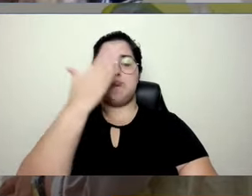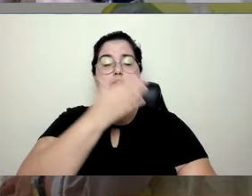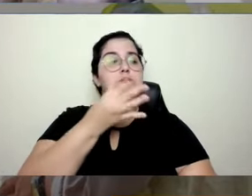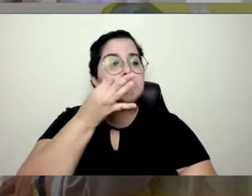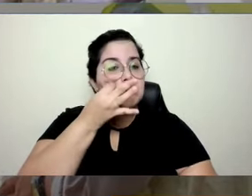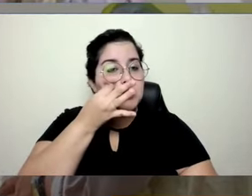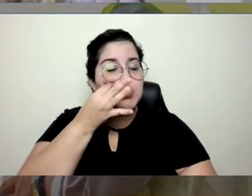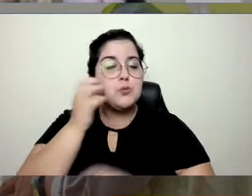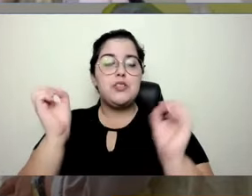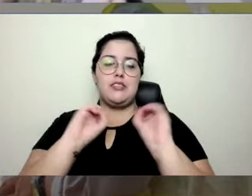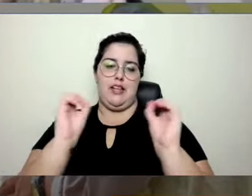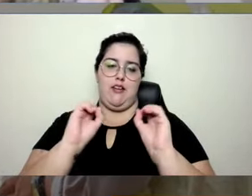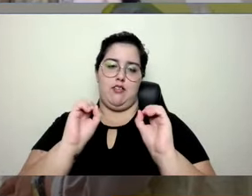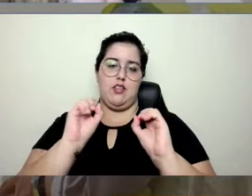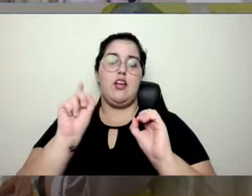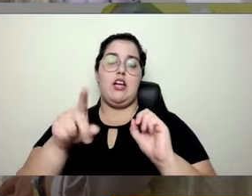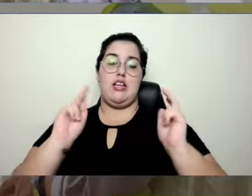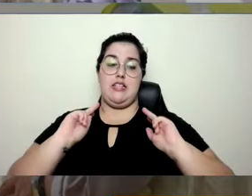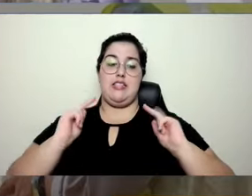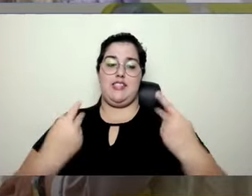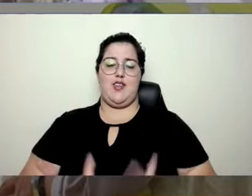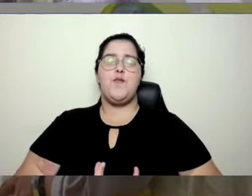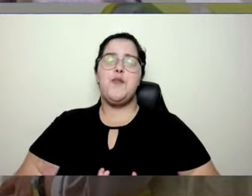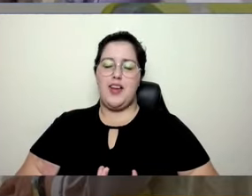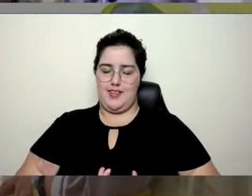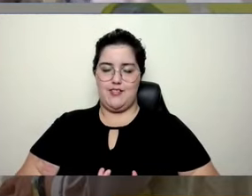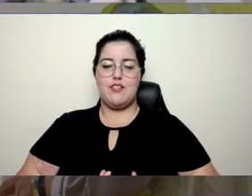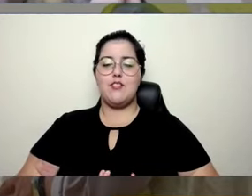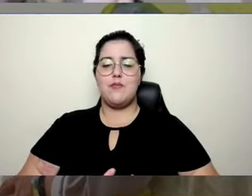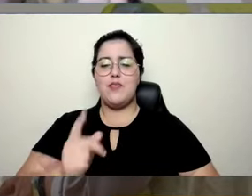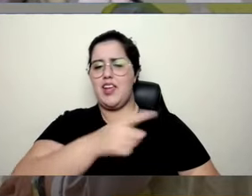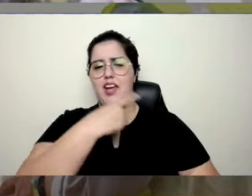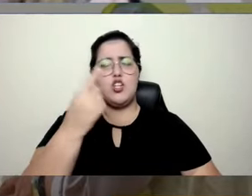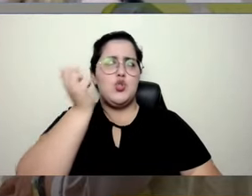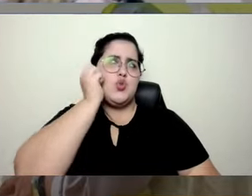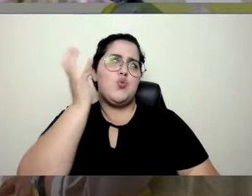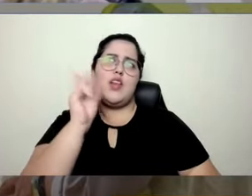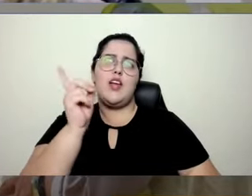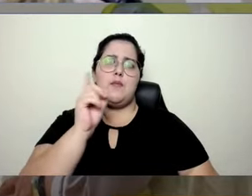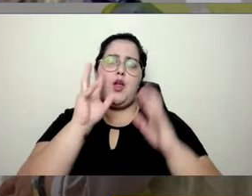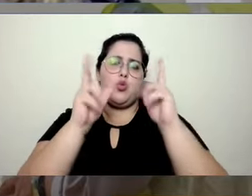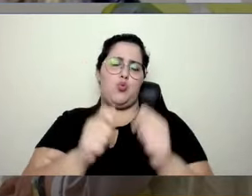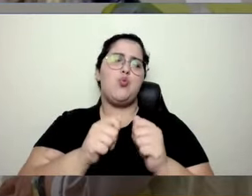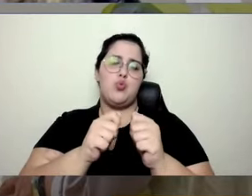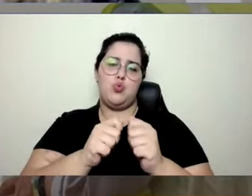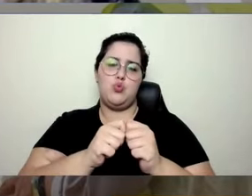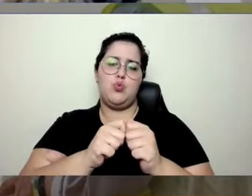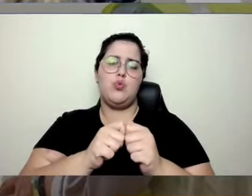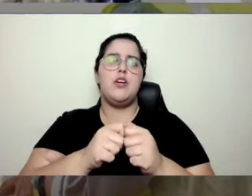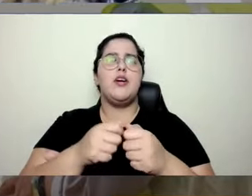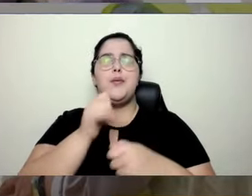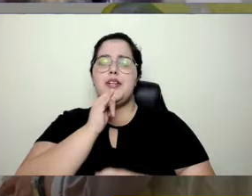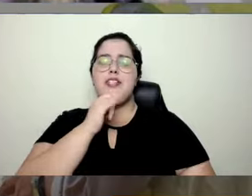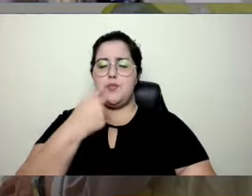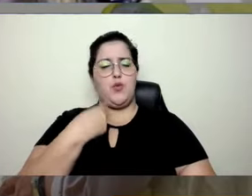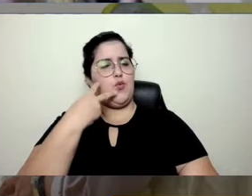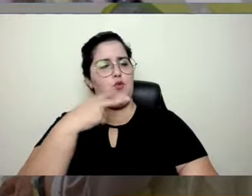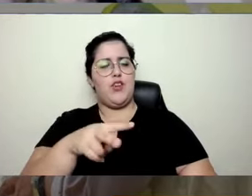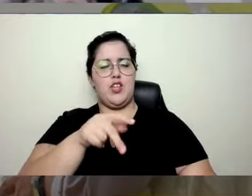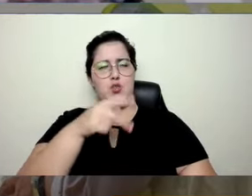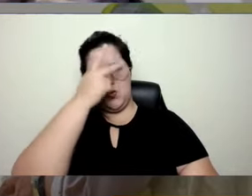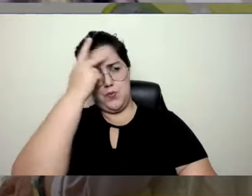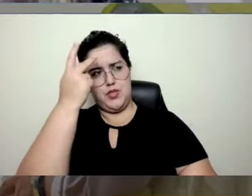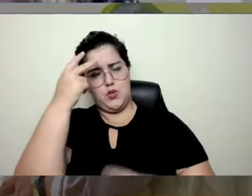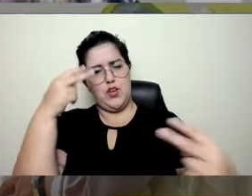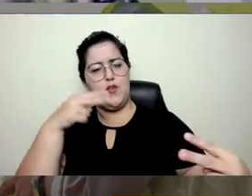é um ser de rituais. A gente não lembra tudo o tempo inteiro, a gente precisa cruzar com alguém no corredor para lembrar